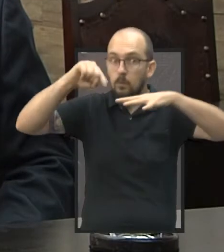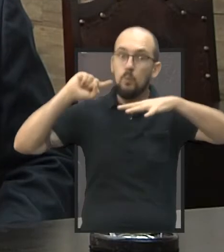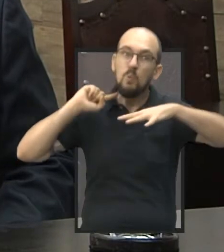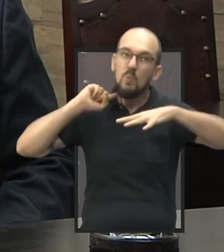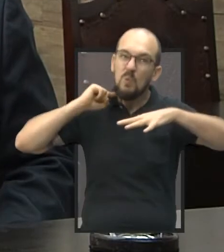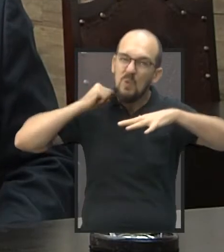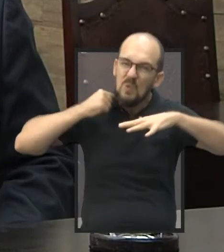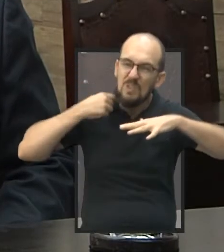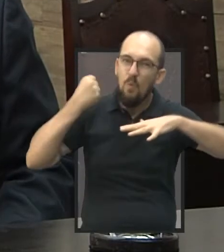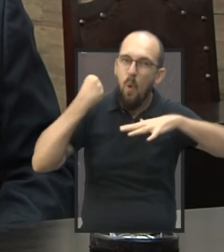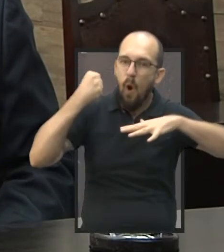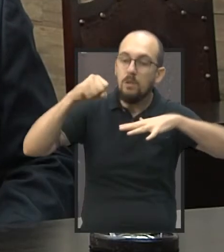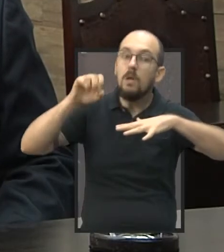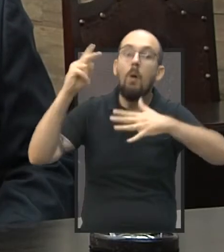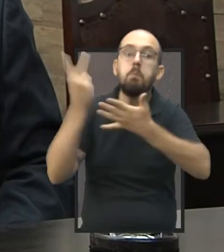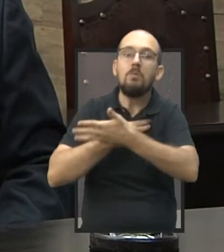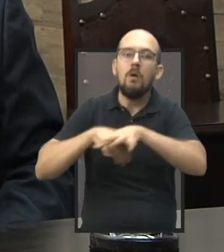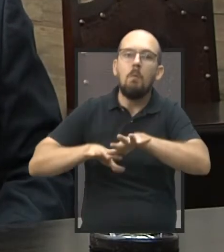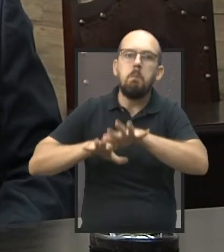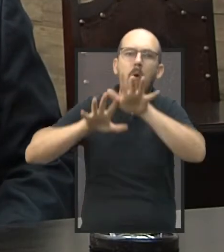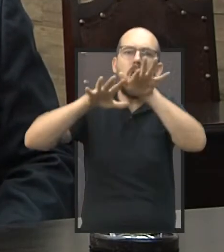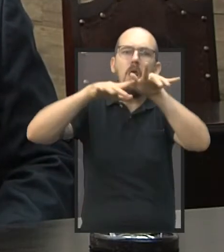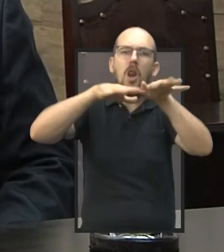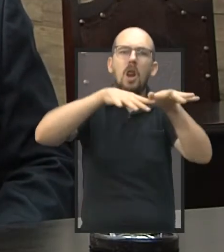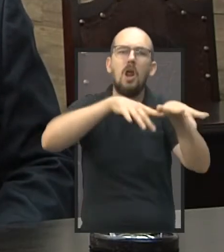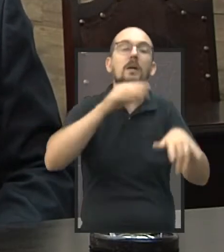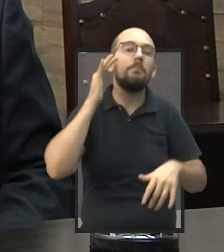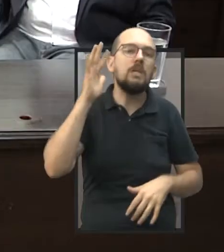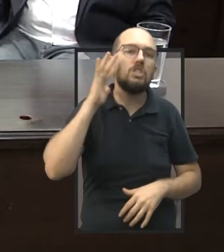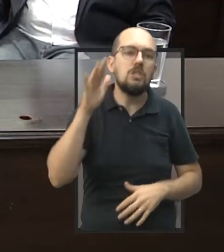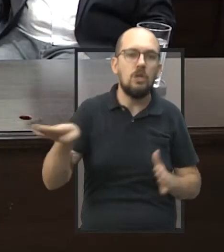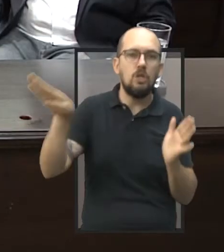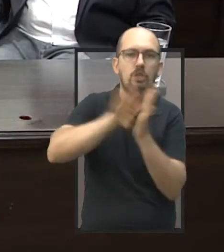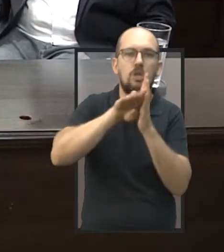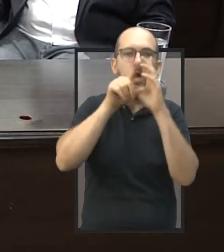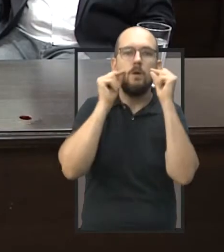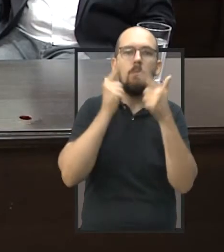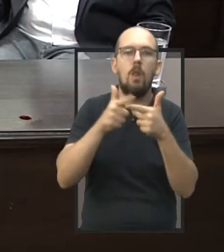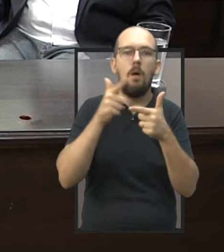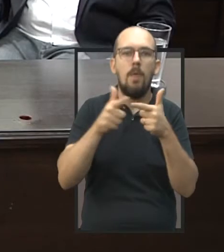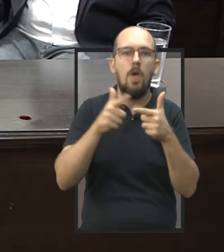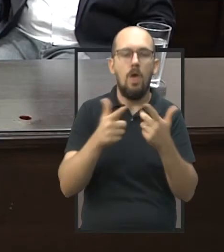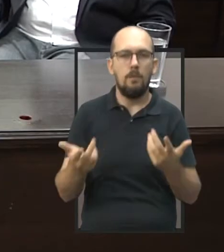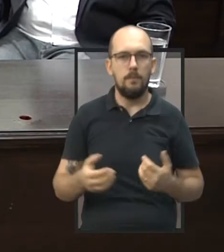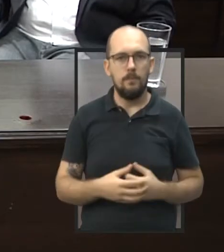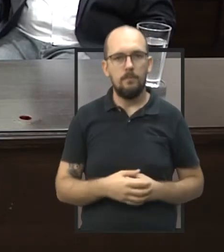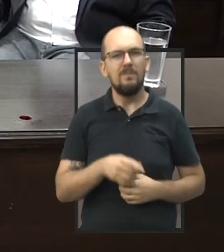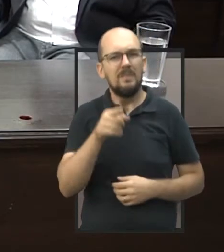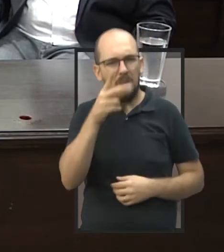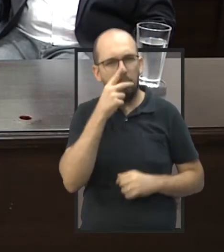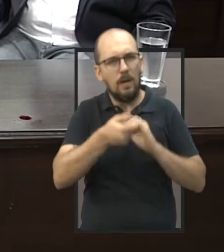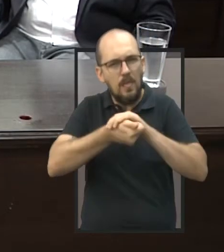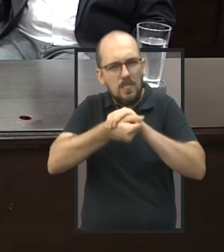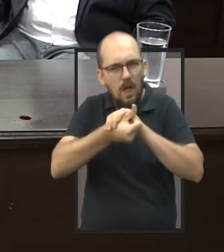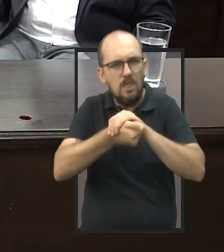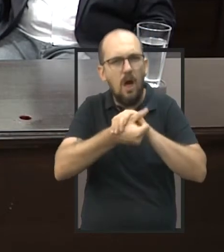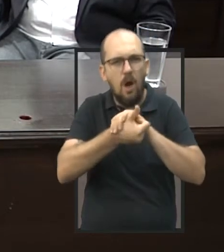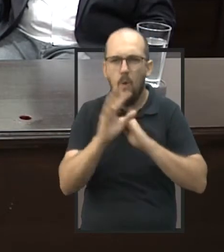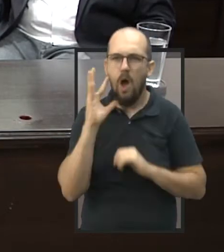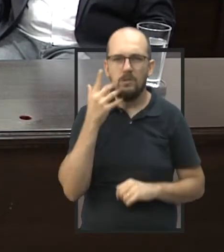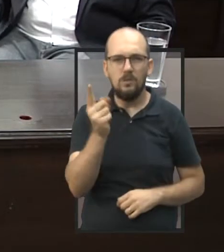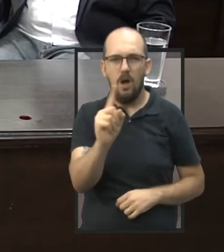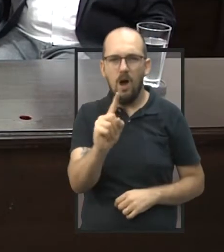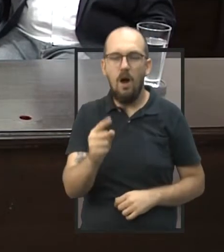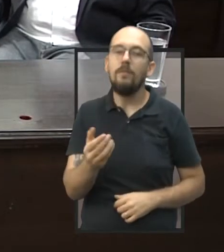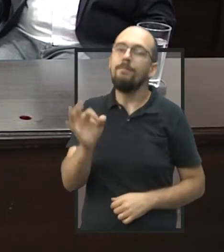se houver rompimento de uma. Imagine se vier tudo aquilo. E se o problema é antigo, a solução está andando a passos de tartaruga. Está bem